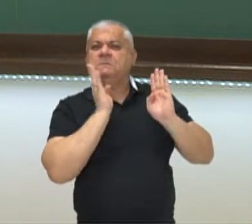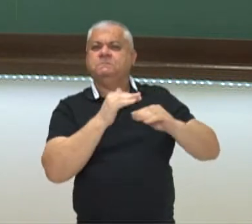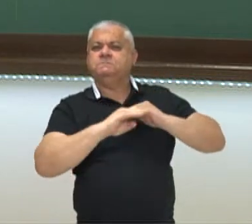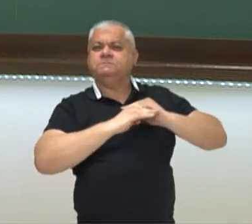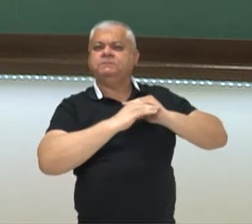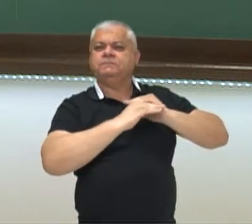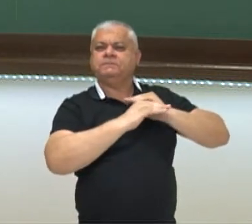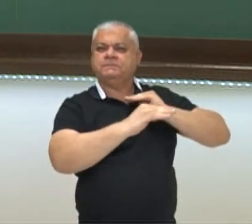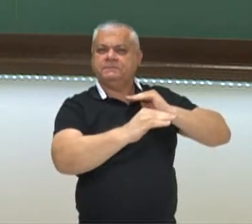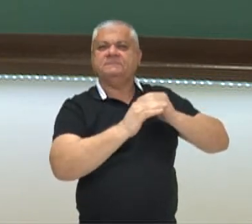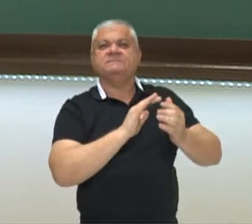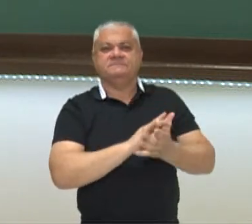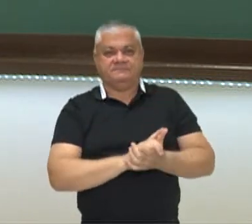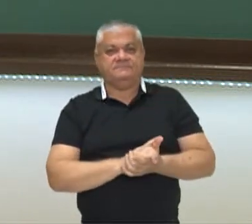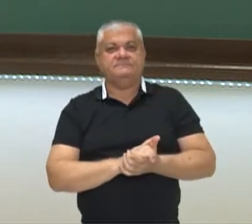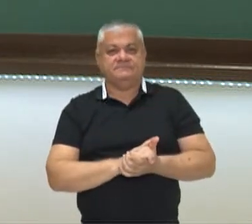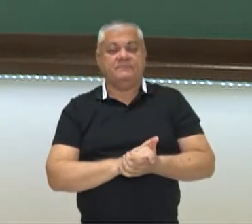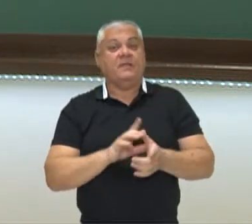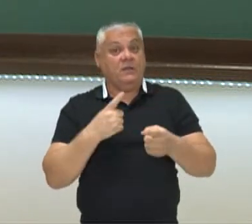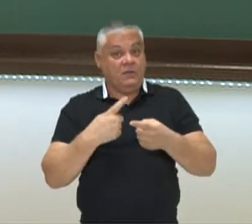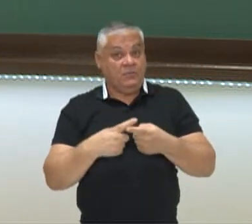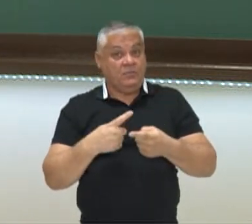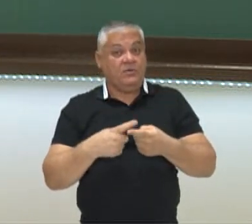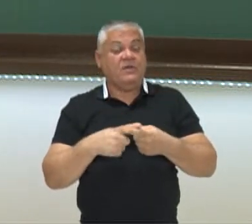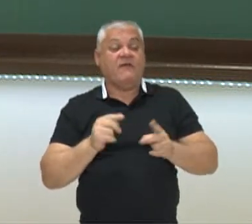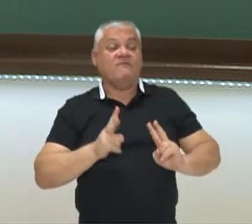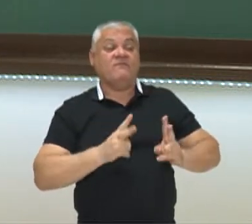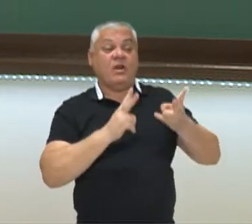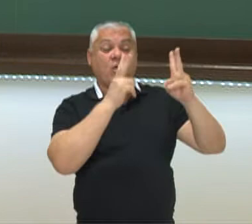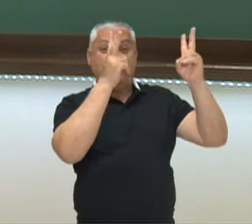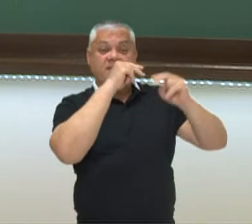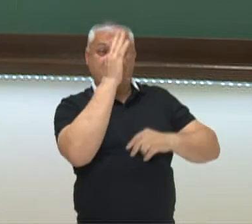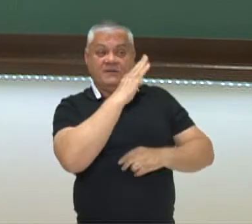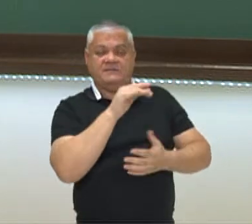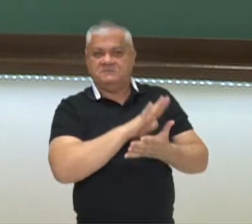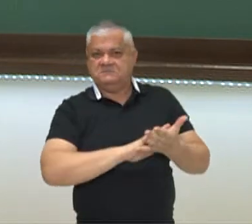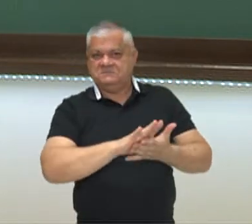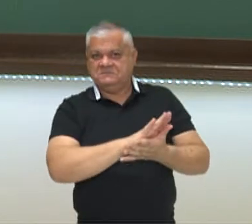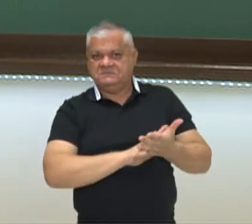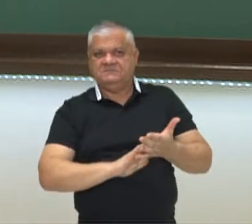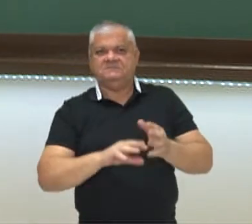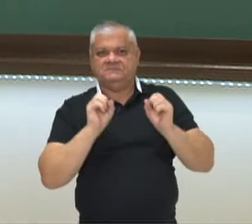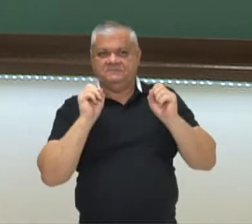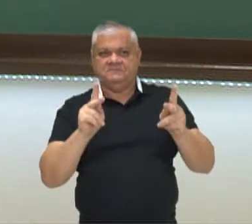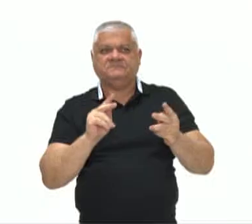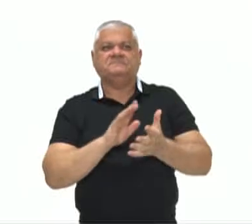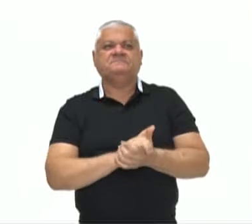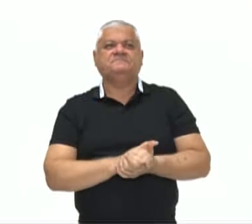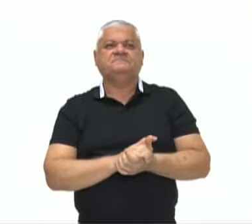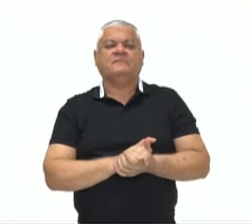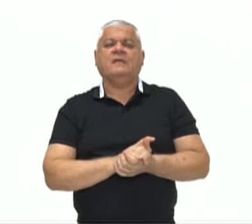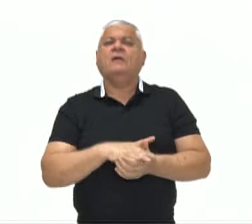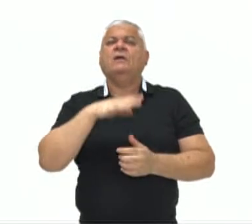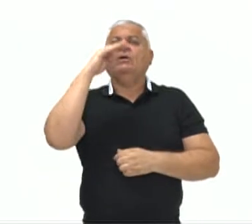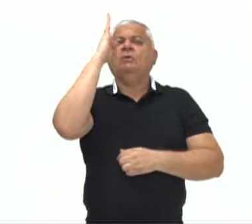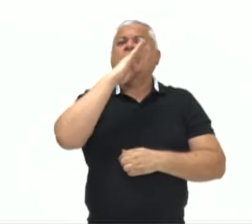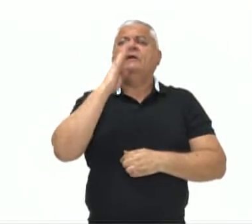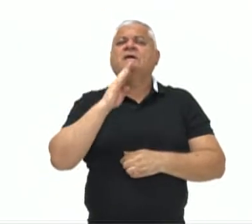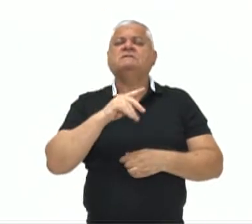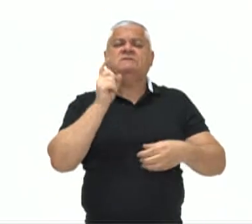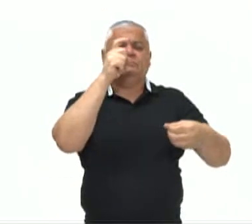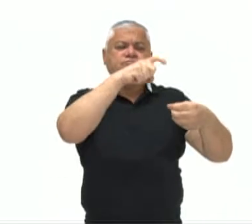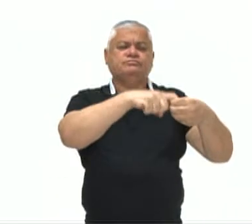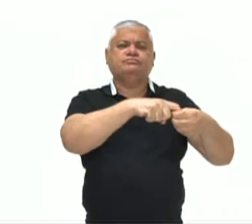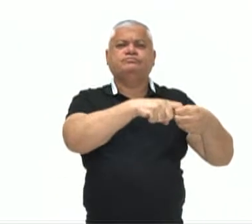Estado português, uma não valorização das questões internas. Beleza? E o Brasil deixa de ser uma